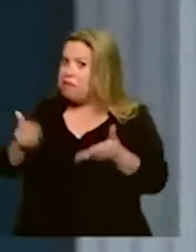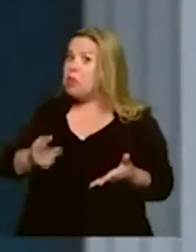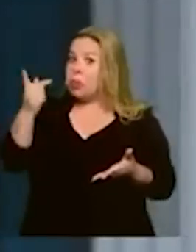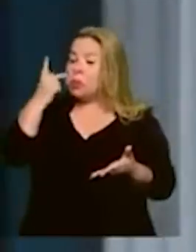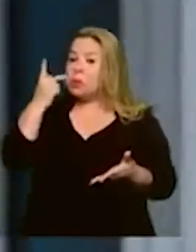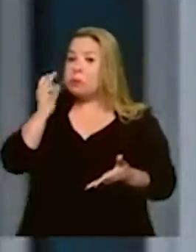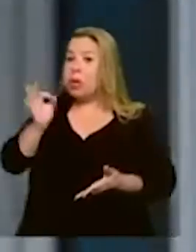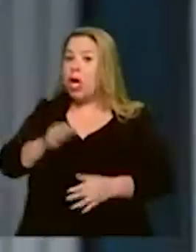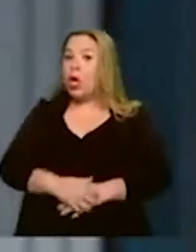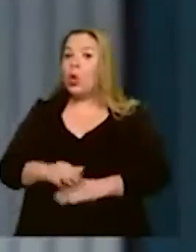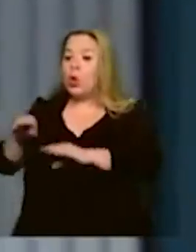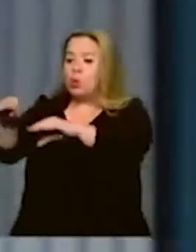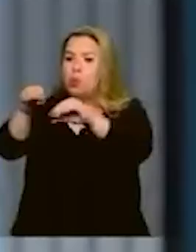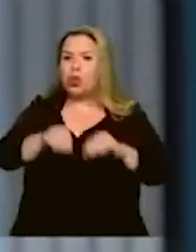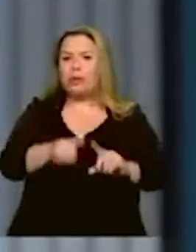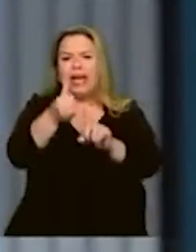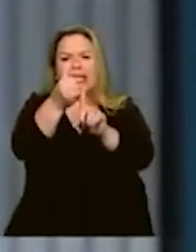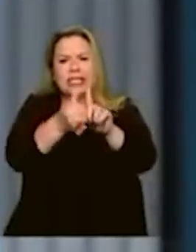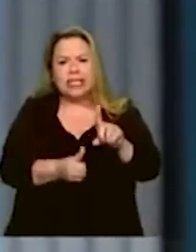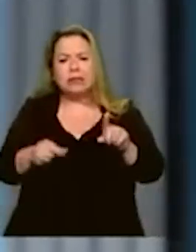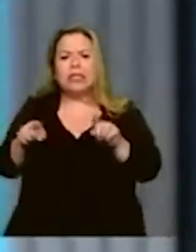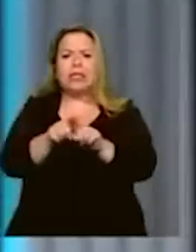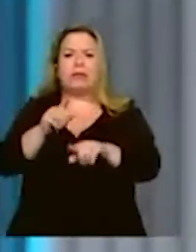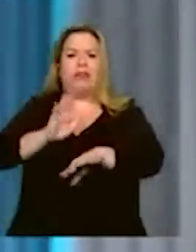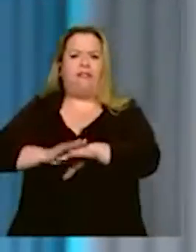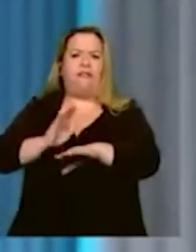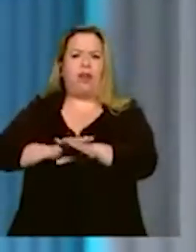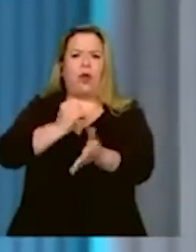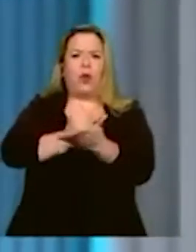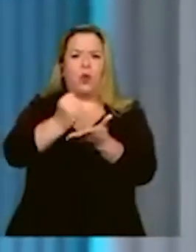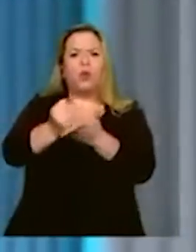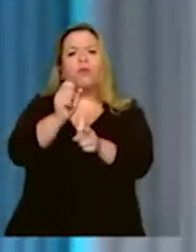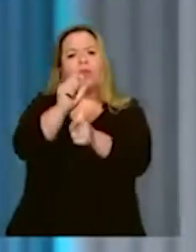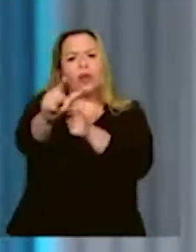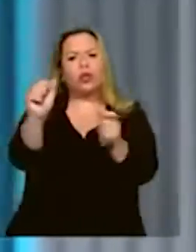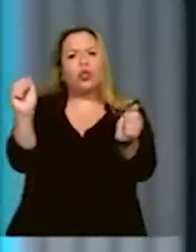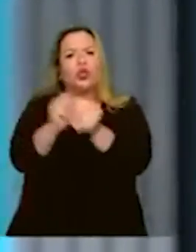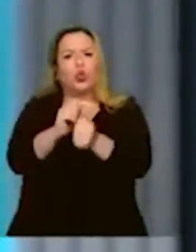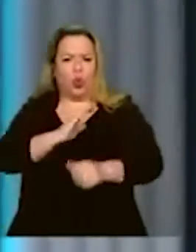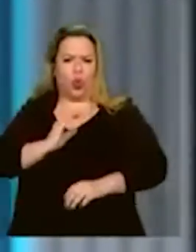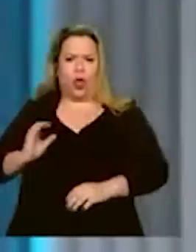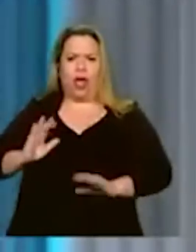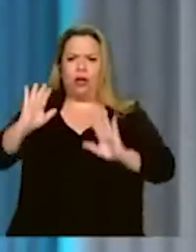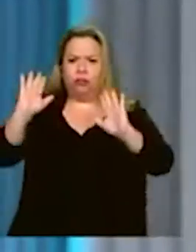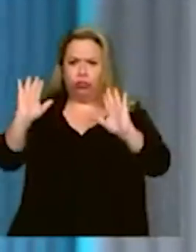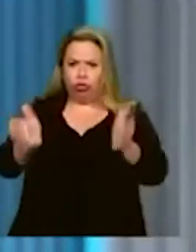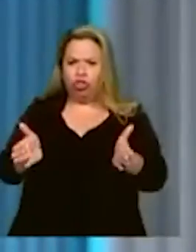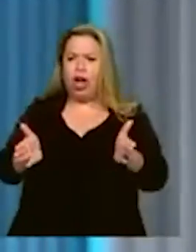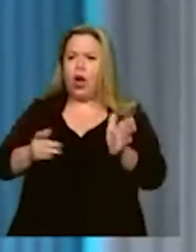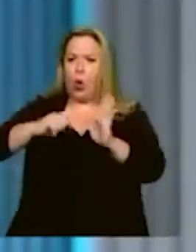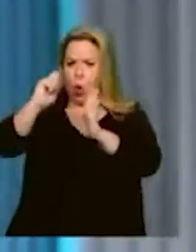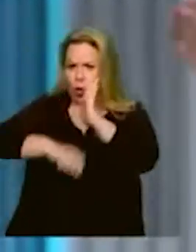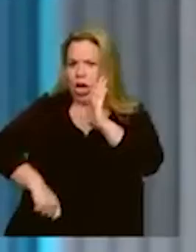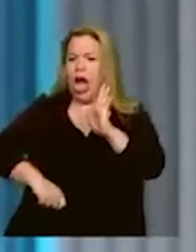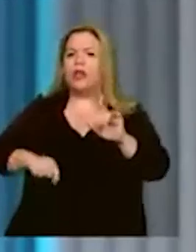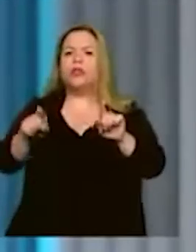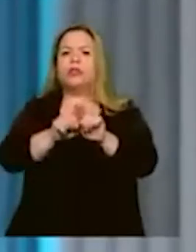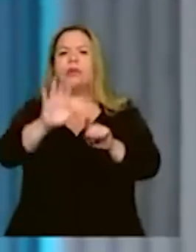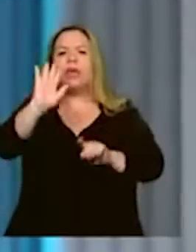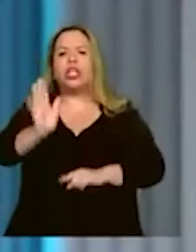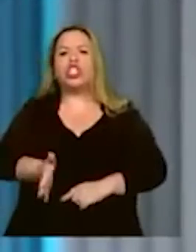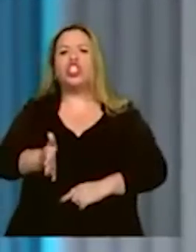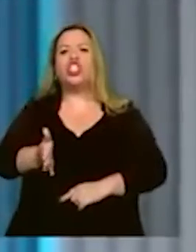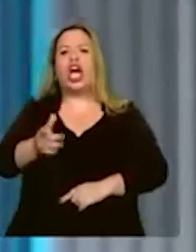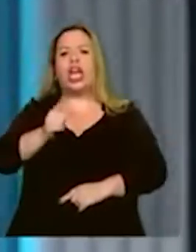mudou há seis meses, fez um contrato de aluguel com o seu cunhado. Já foi acusado pelo seu vice de nunca ter